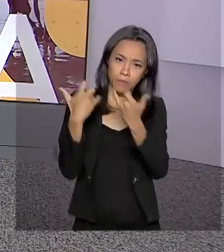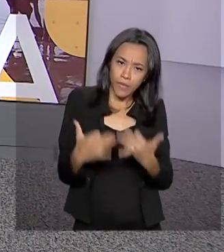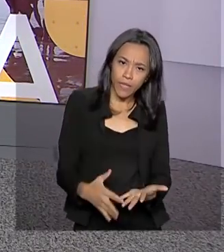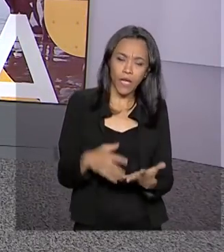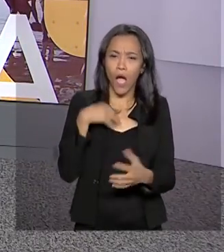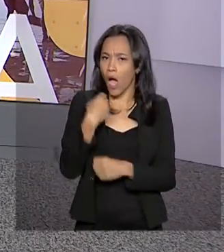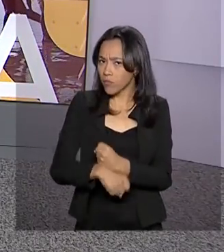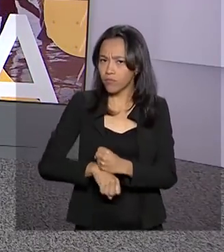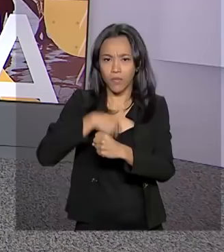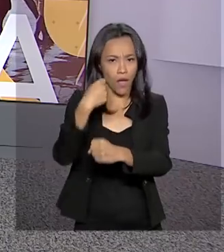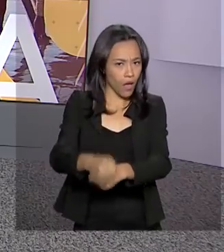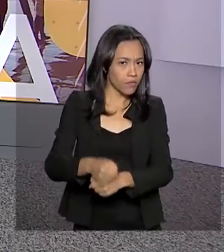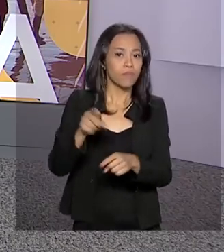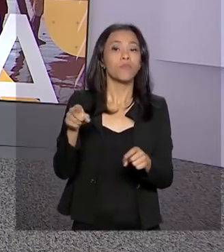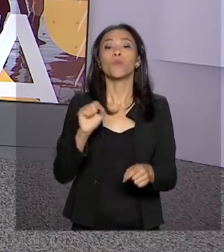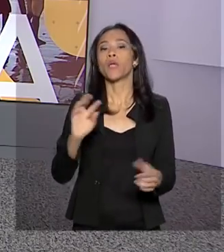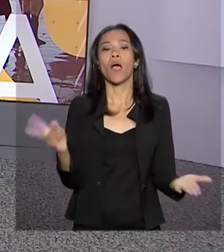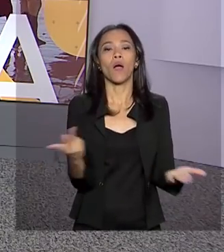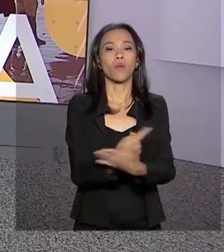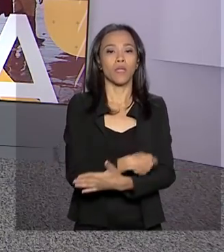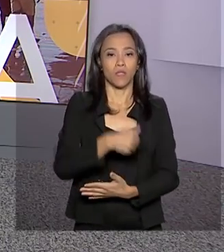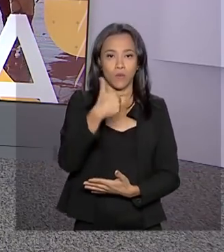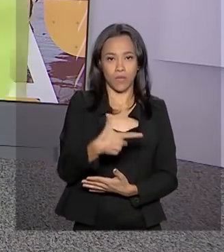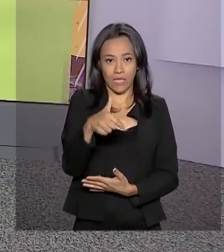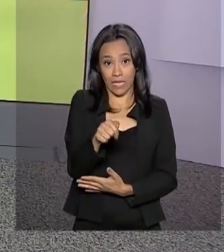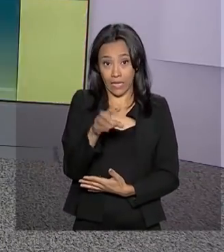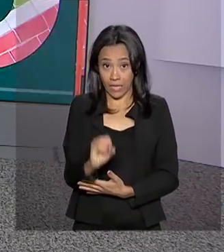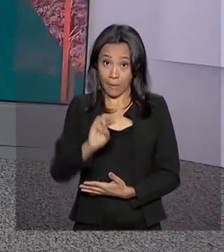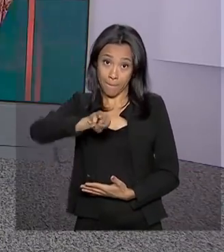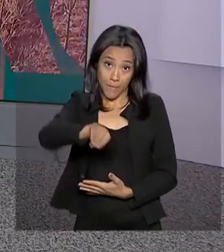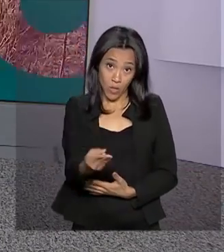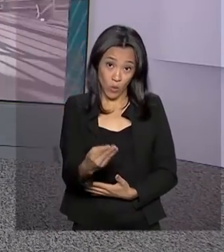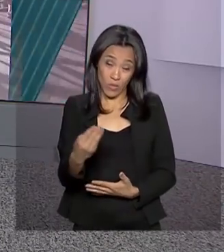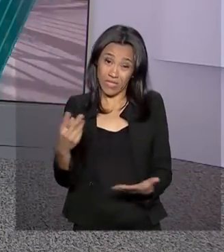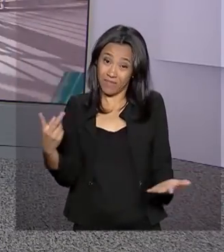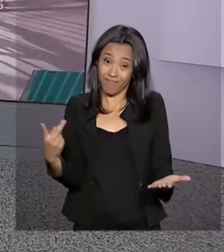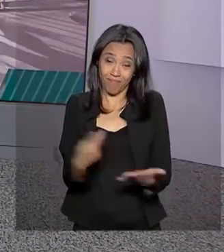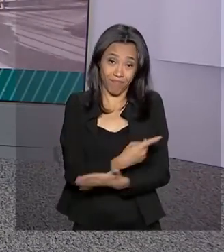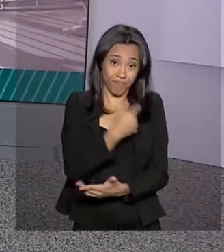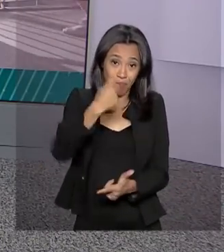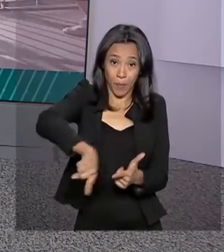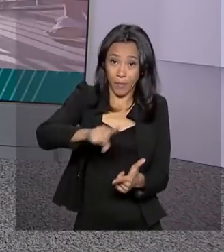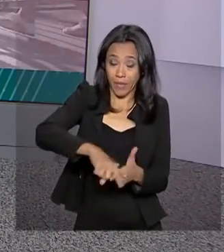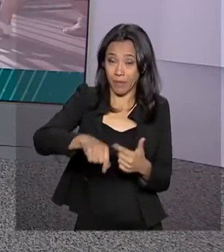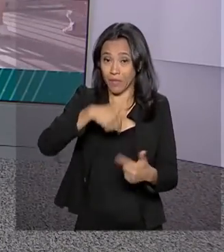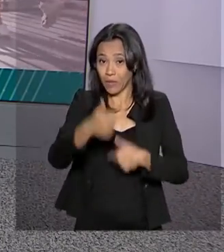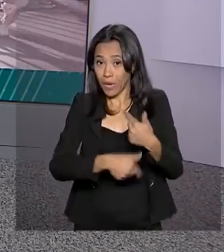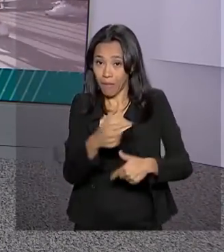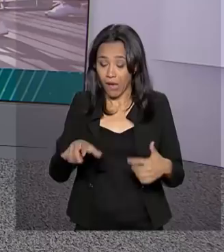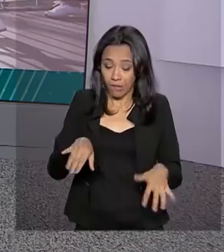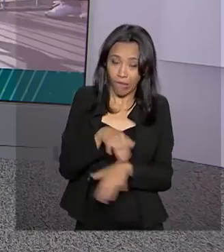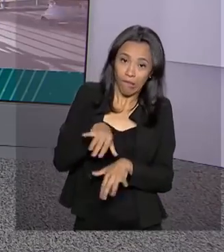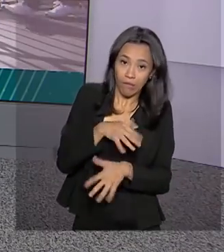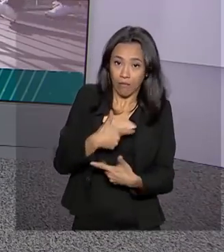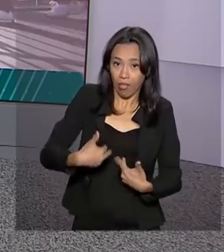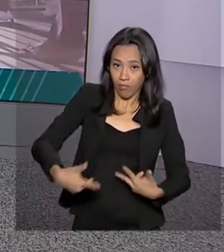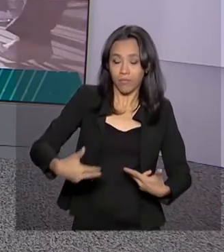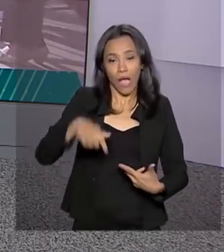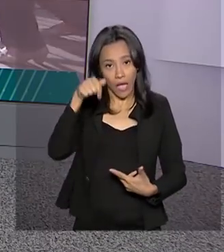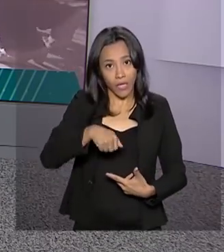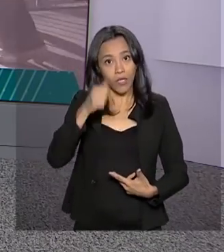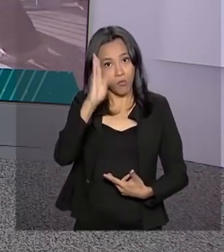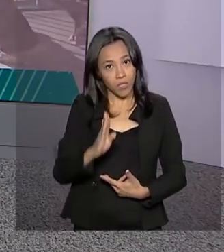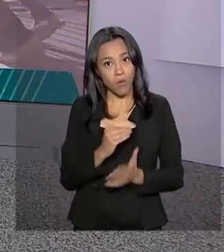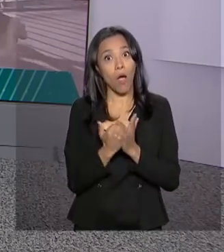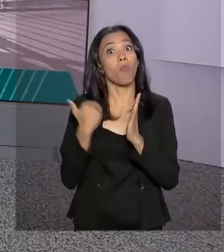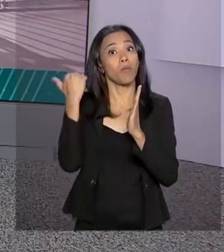os anos ocorrem cerca de 270 milhões de acidentes de trabalho em todo o mundo. Aqui no Brasil, o número aumentou. E